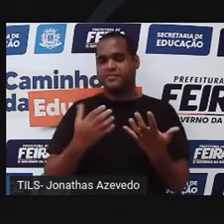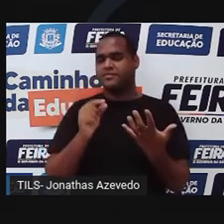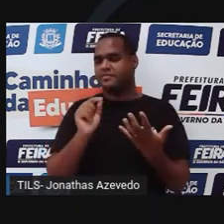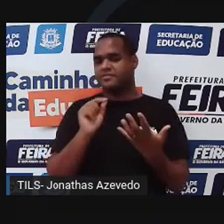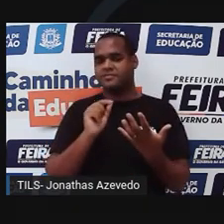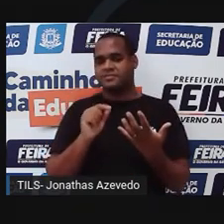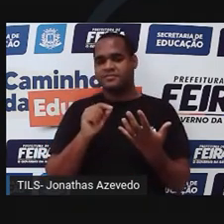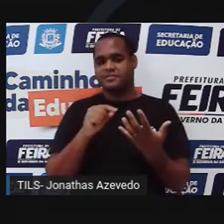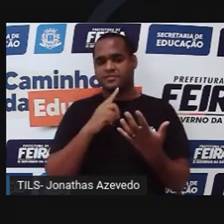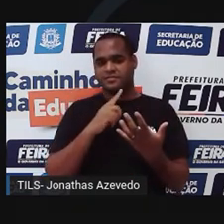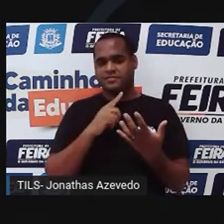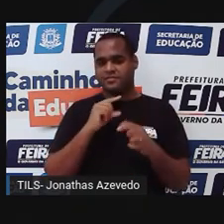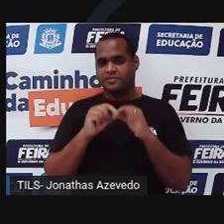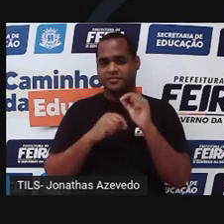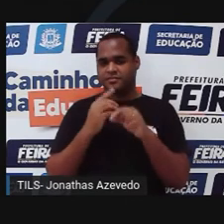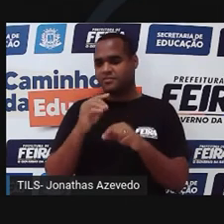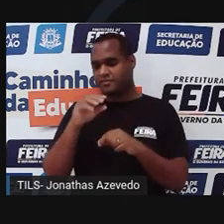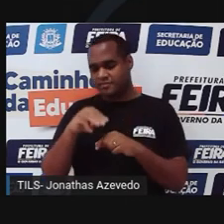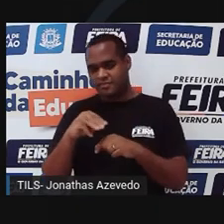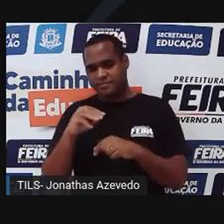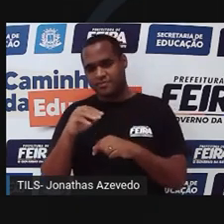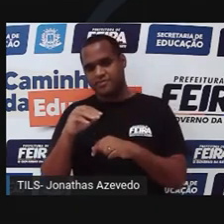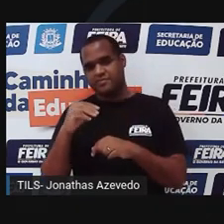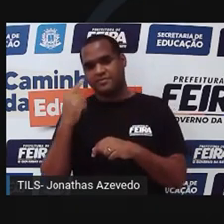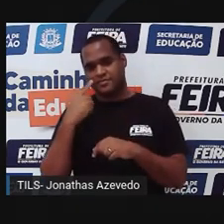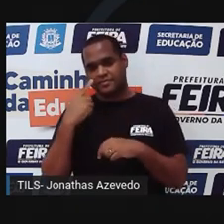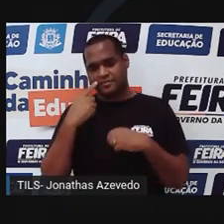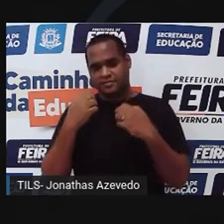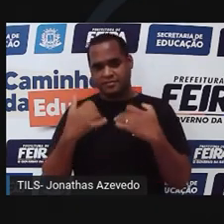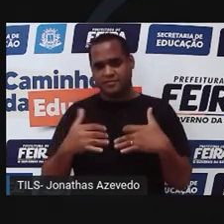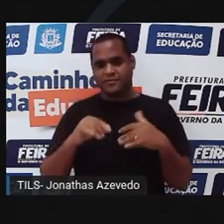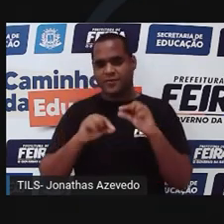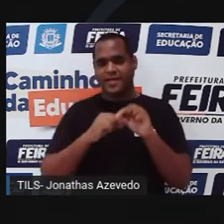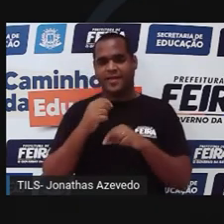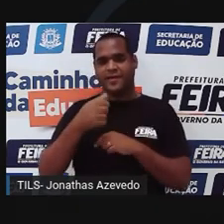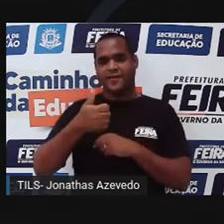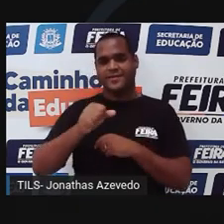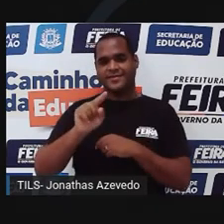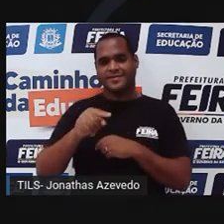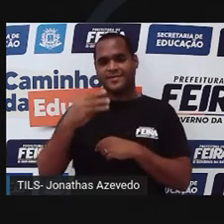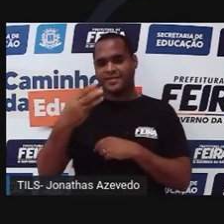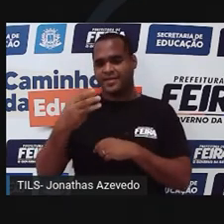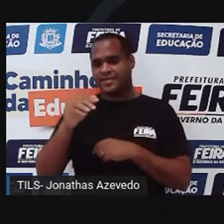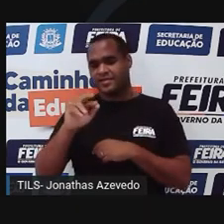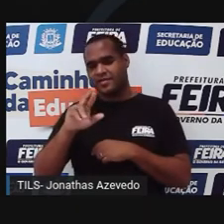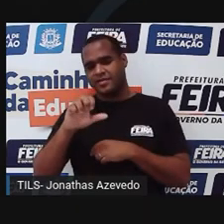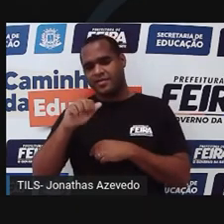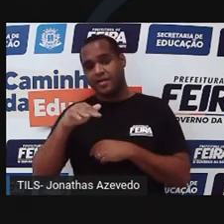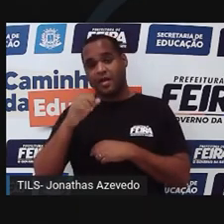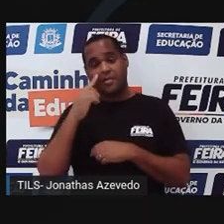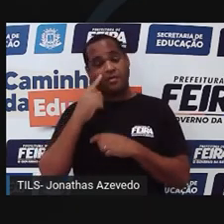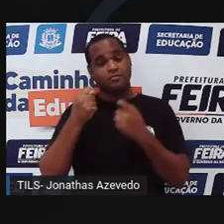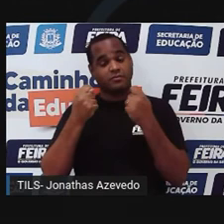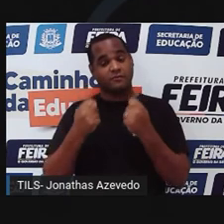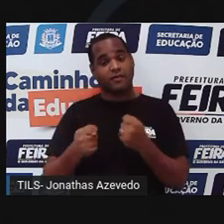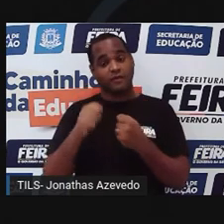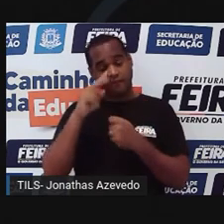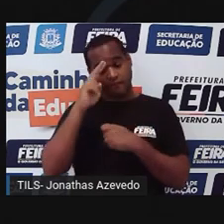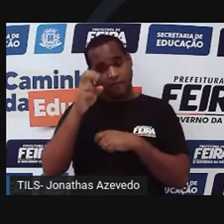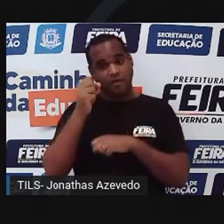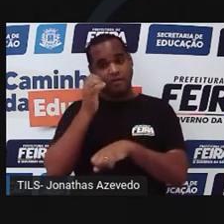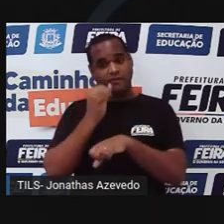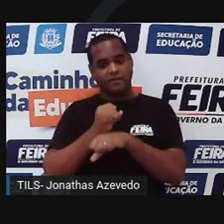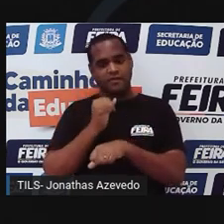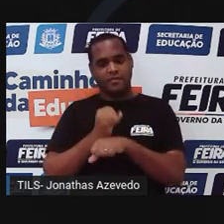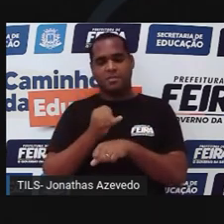dentro de um centímetro cúbico, cabe mais de 11 gramas de chumbo. Uau! O chumbo